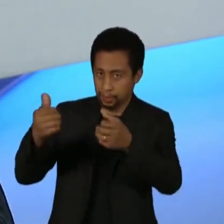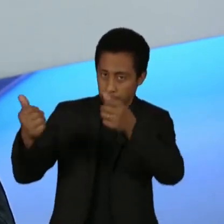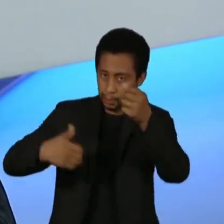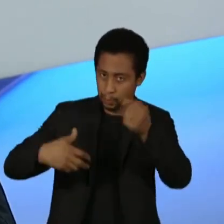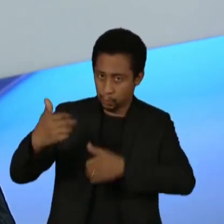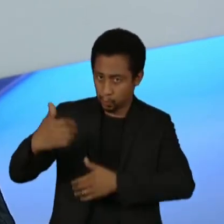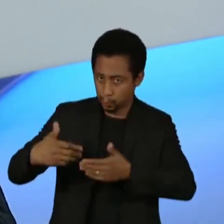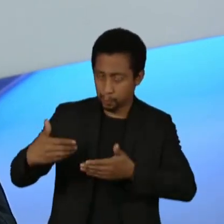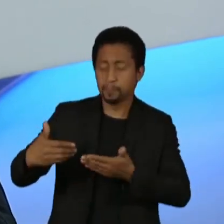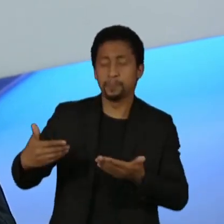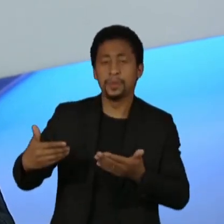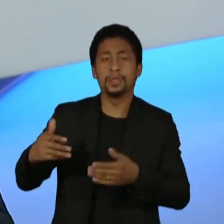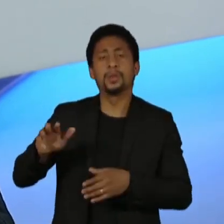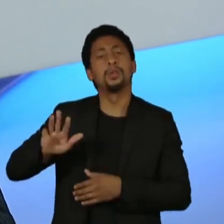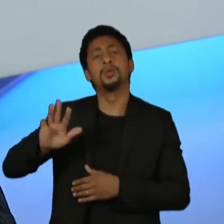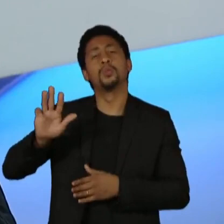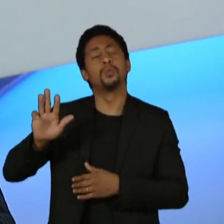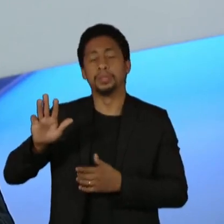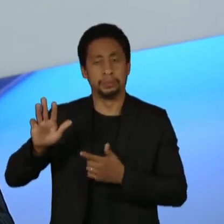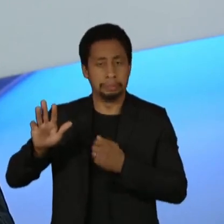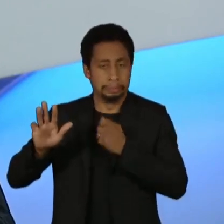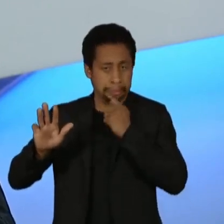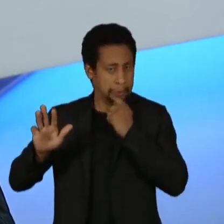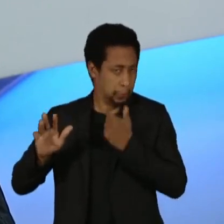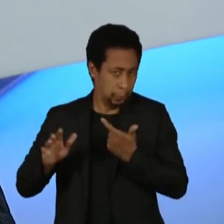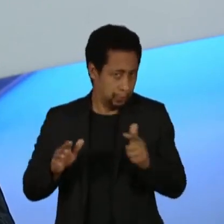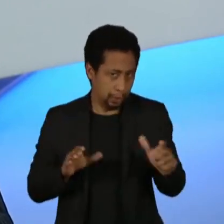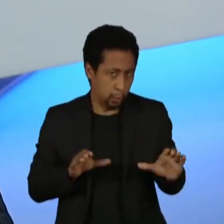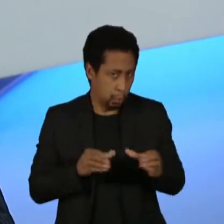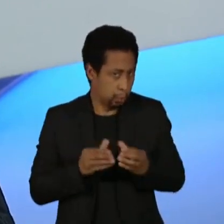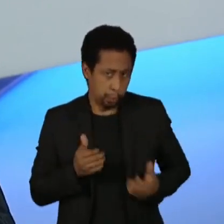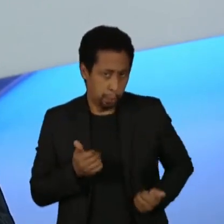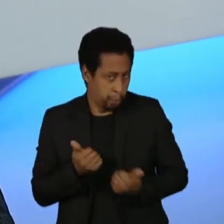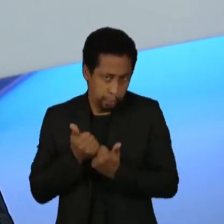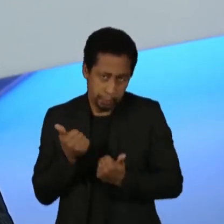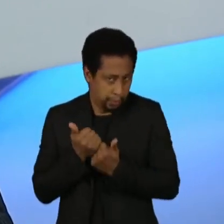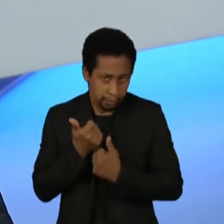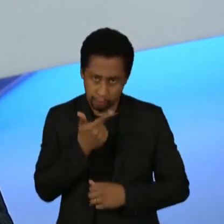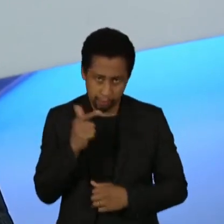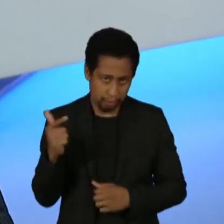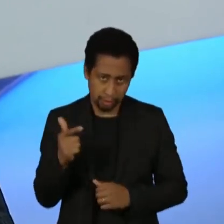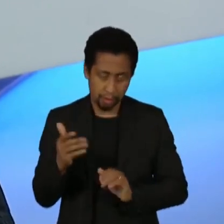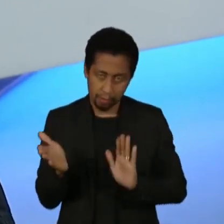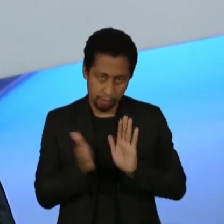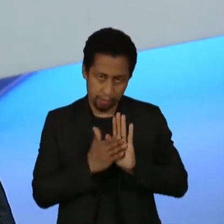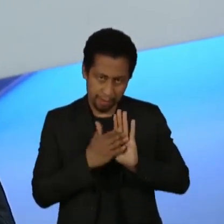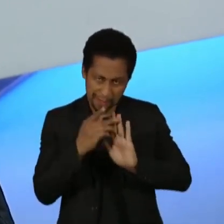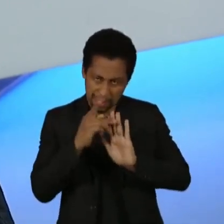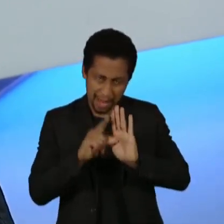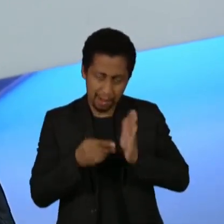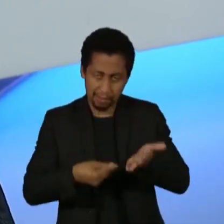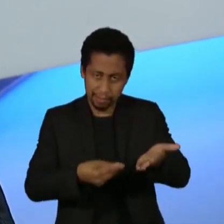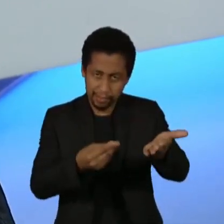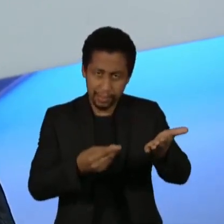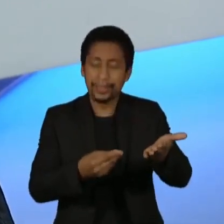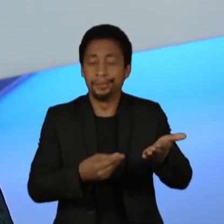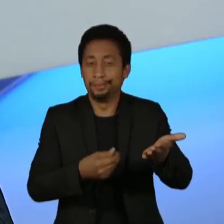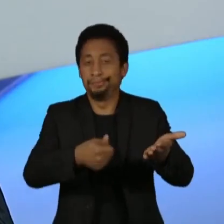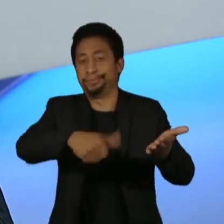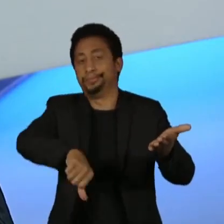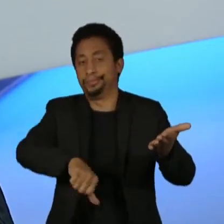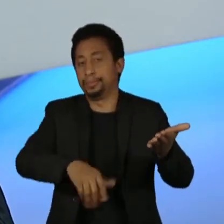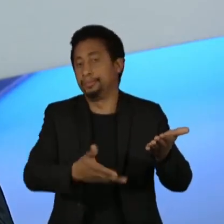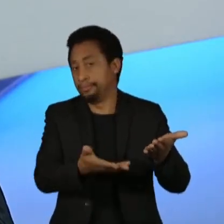o presidente Lula não tem uma base ainda definida no Congresso, tem um problema sério e não consegue aprovar nem projeto de lei. Um exemplo disso foi o